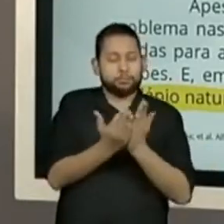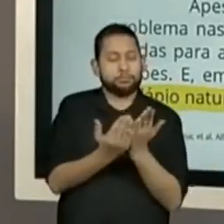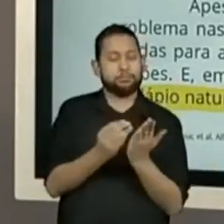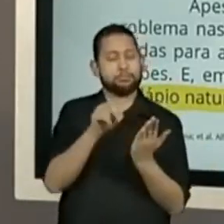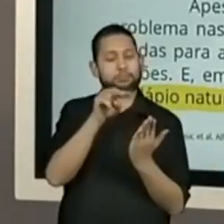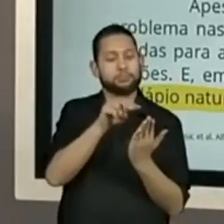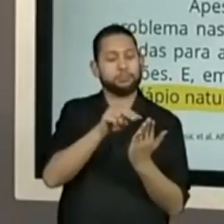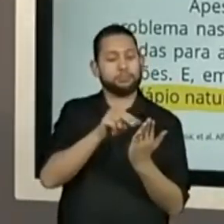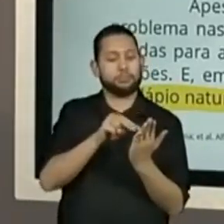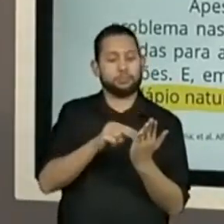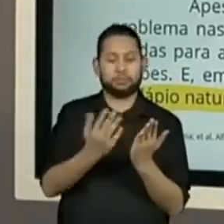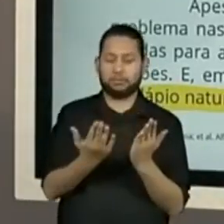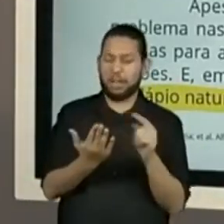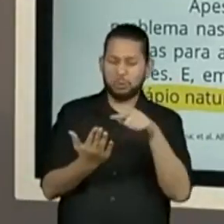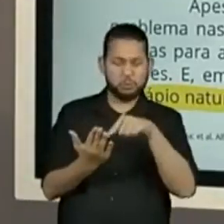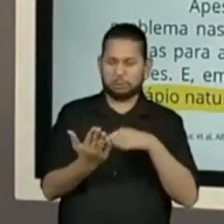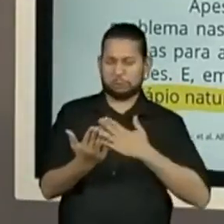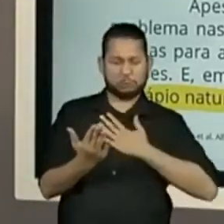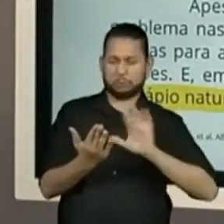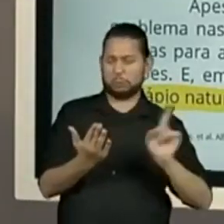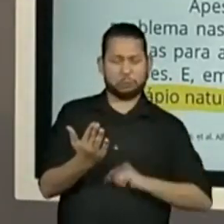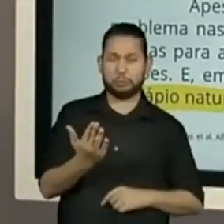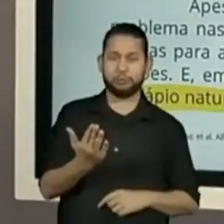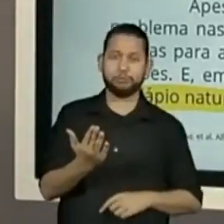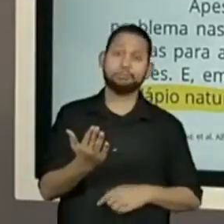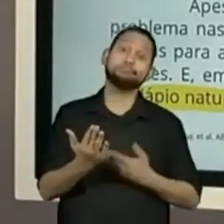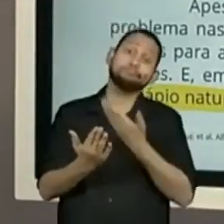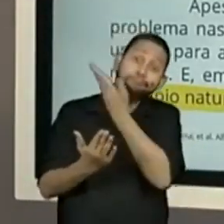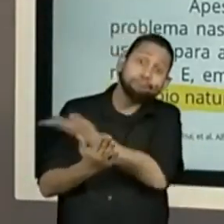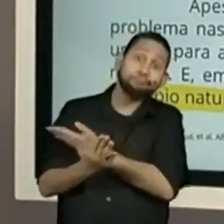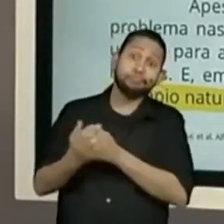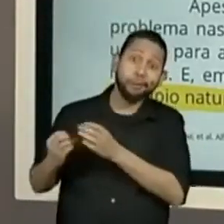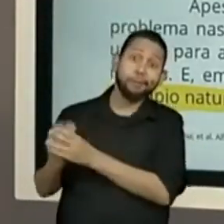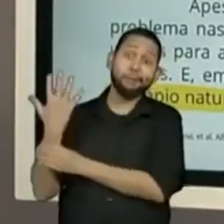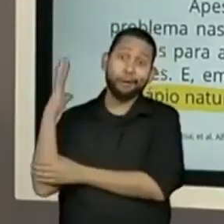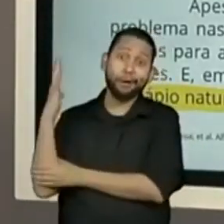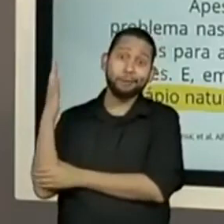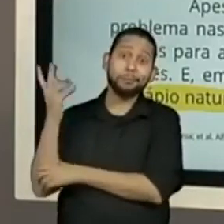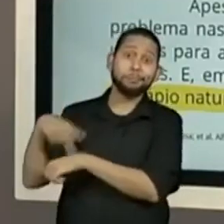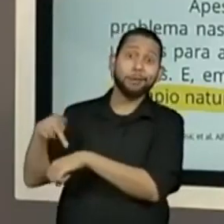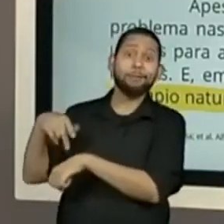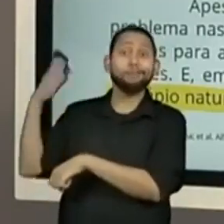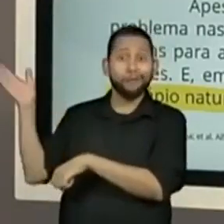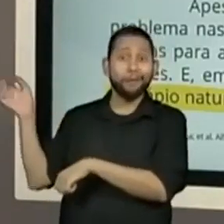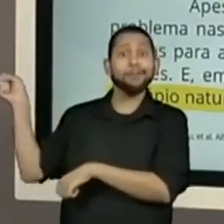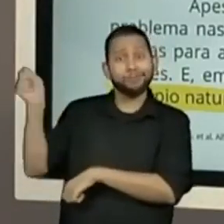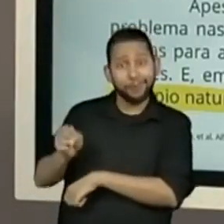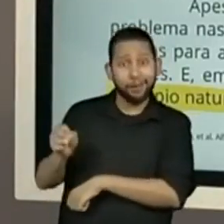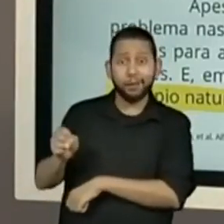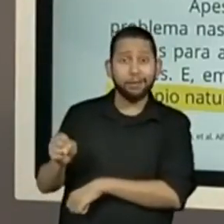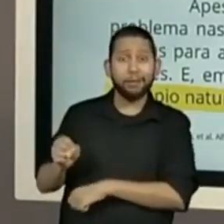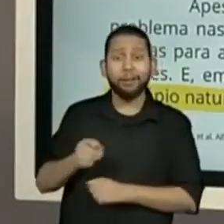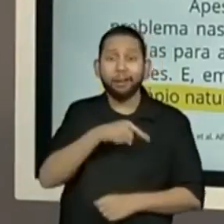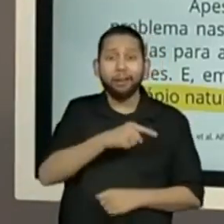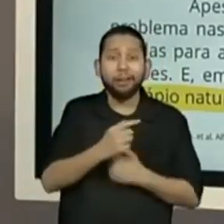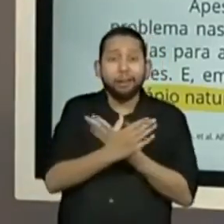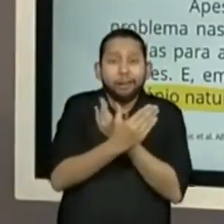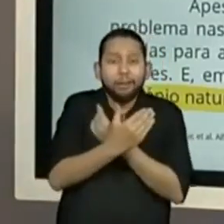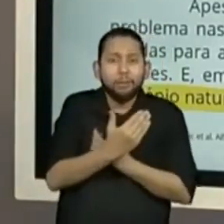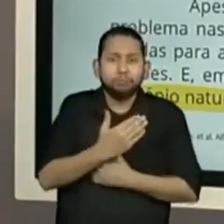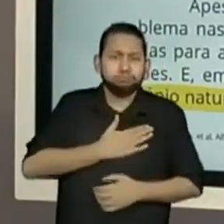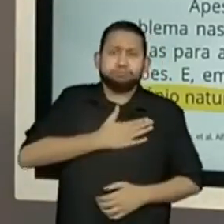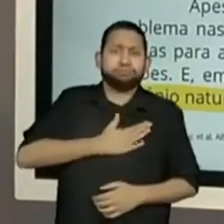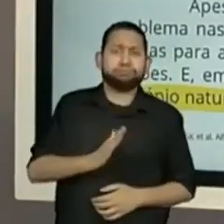São plantas que foram trazidas ou de outras regiões, ou até mesmo de outros países com climas diferentes, entendeu?